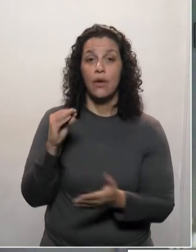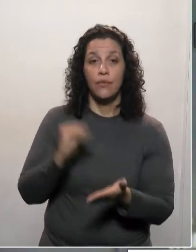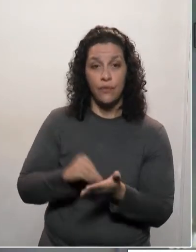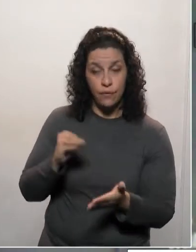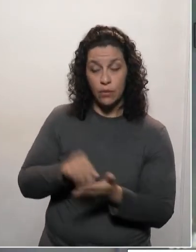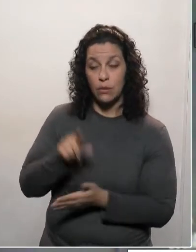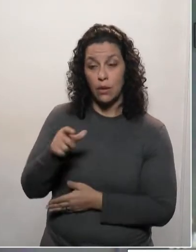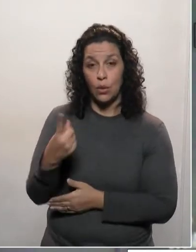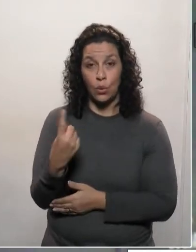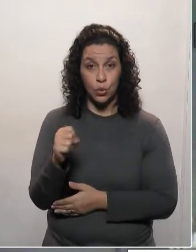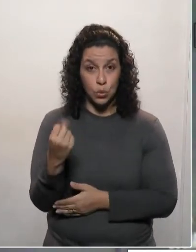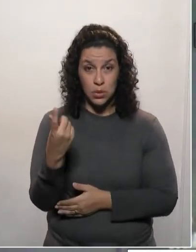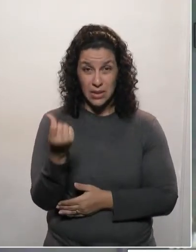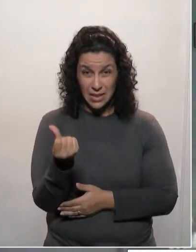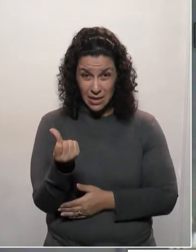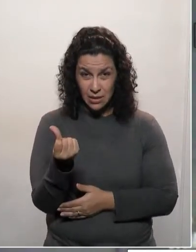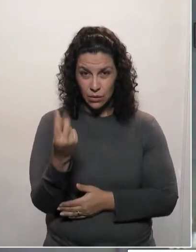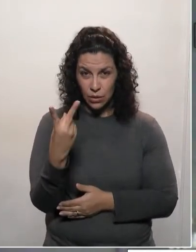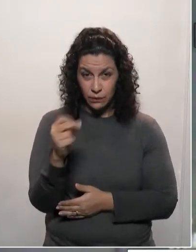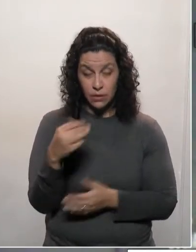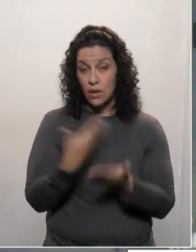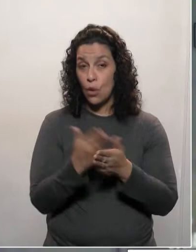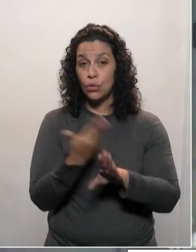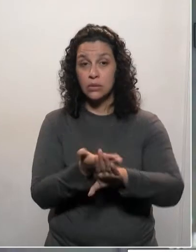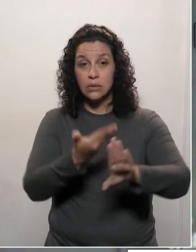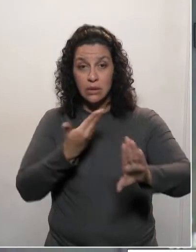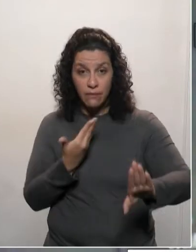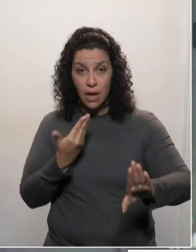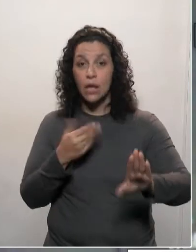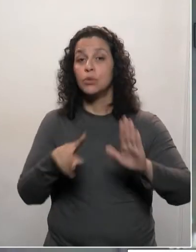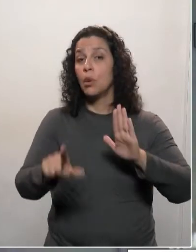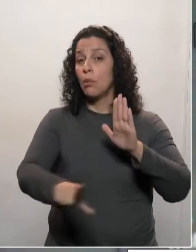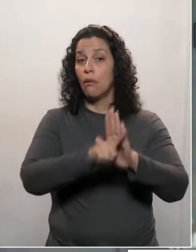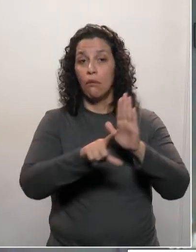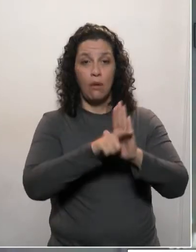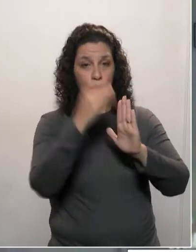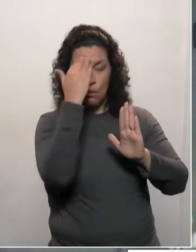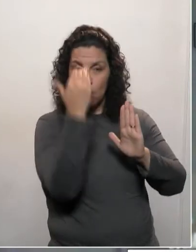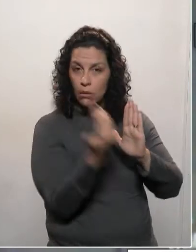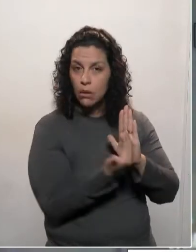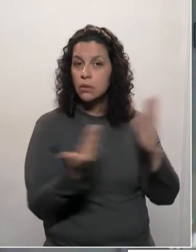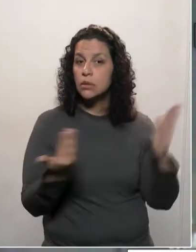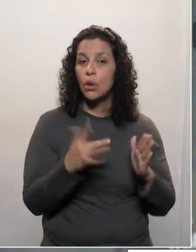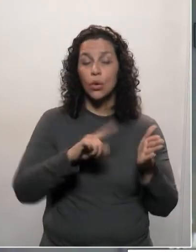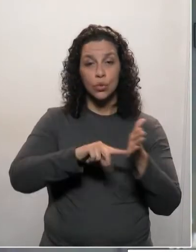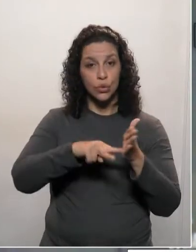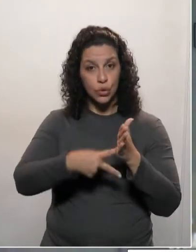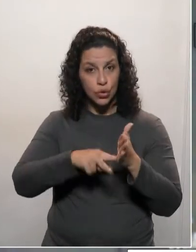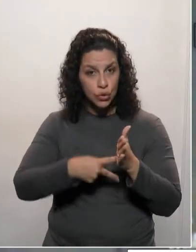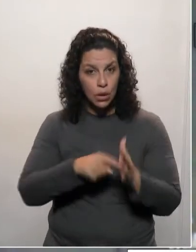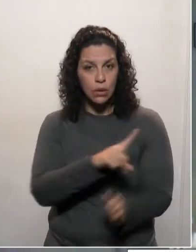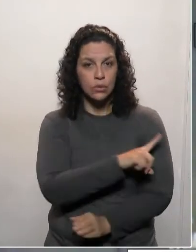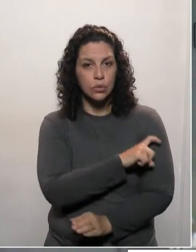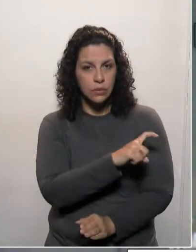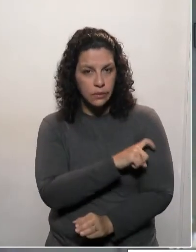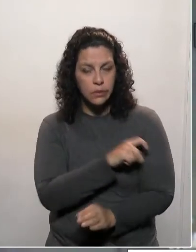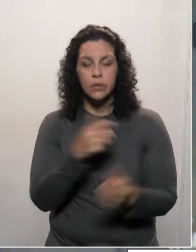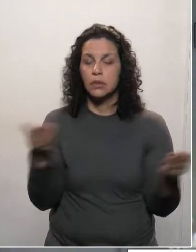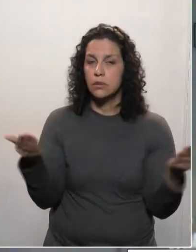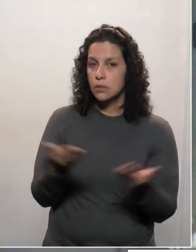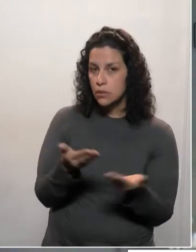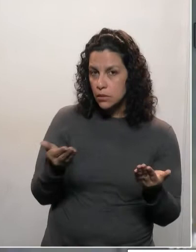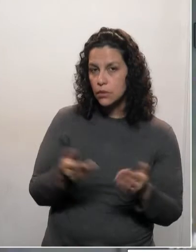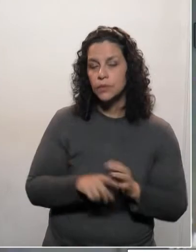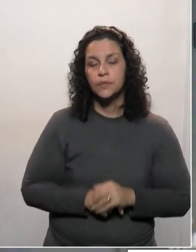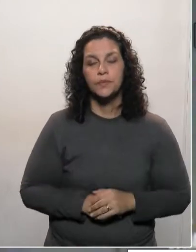desses 8.620, parte deles afastado conforme determina a lei. Foi preciso que o sindicato dos enfermeiros, das enfermeiras,